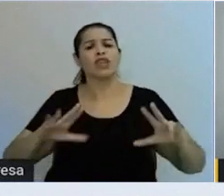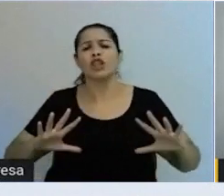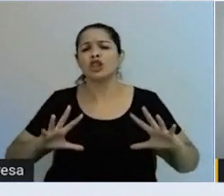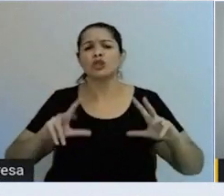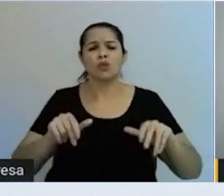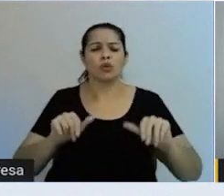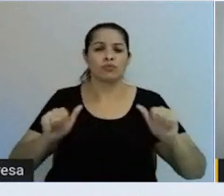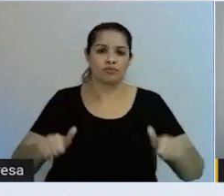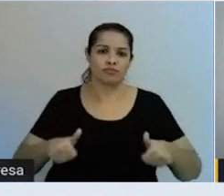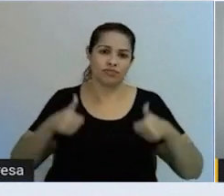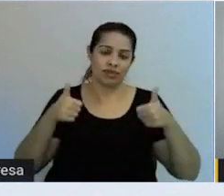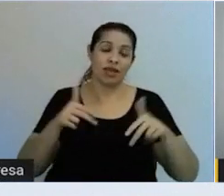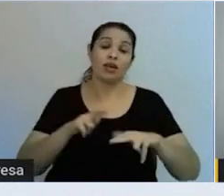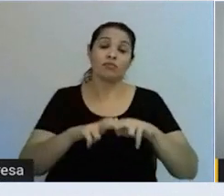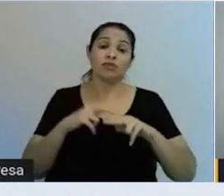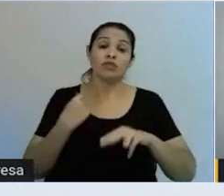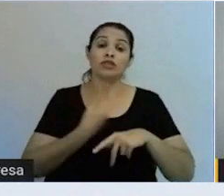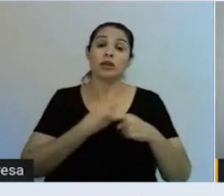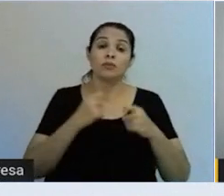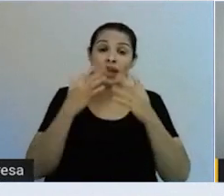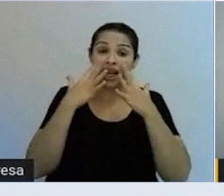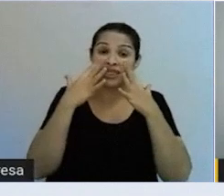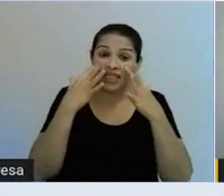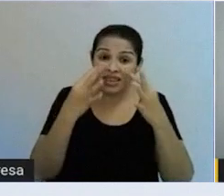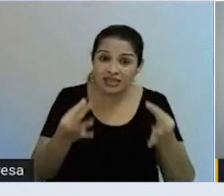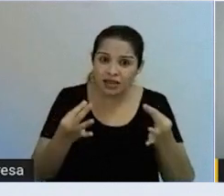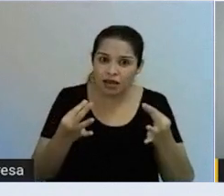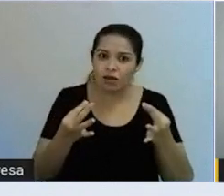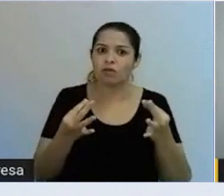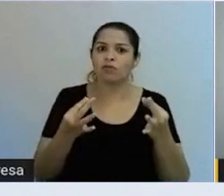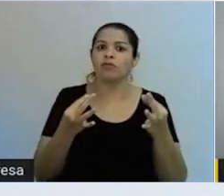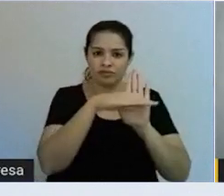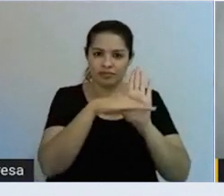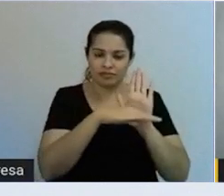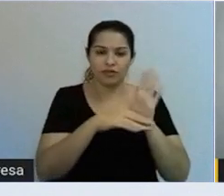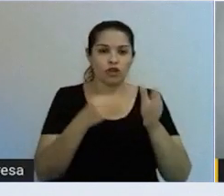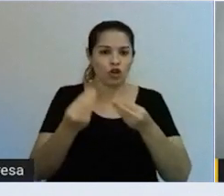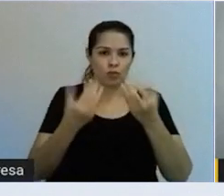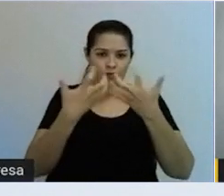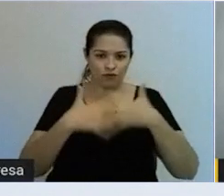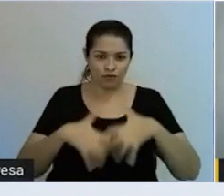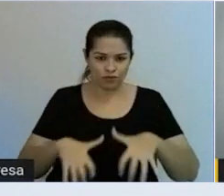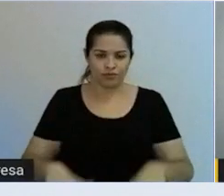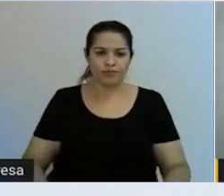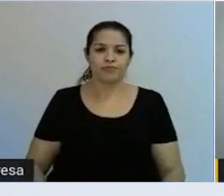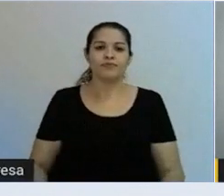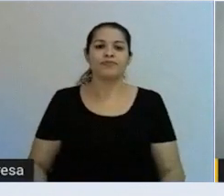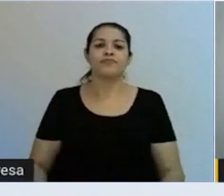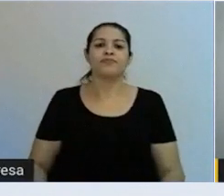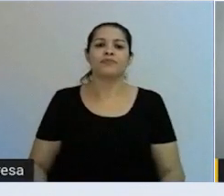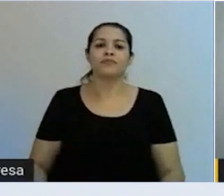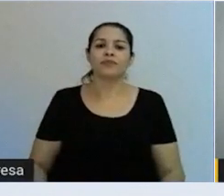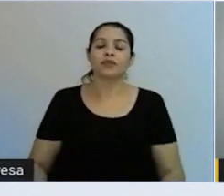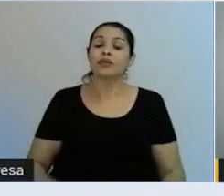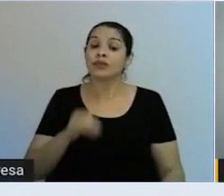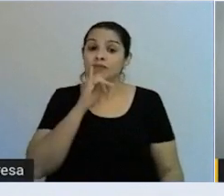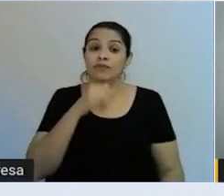gente sempre tem que ficar atento e ficar de olho para a gente sempre estar atualizado. Então vamos falar, por exemplo, dos pilares